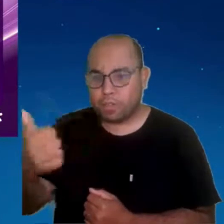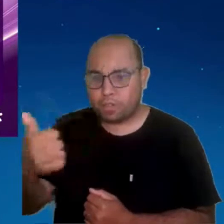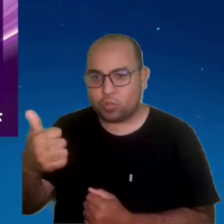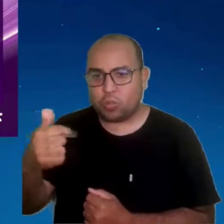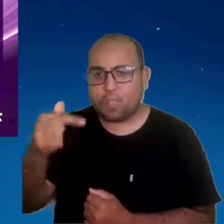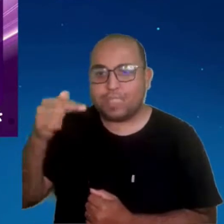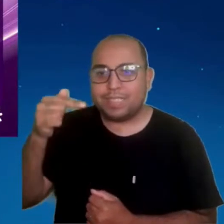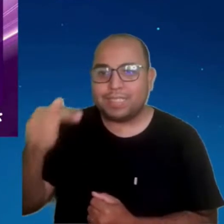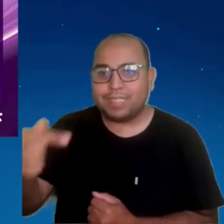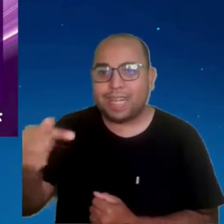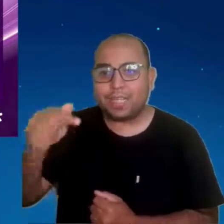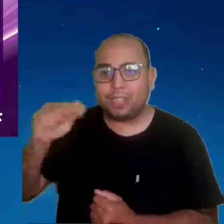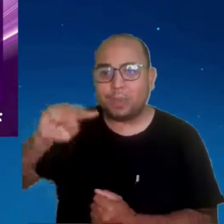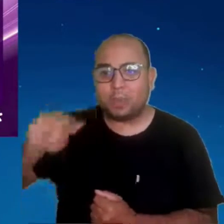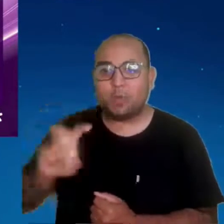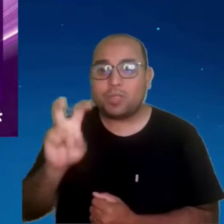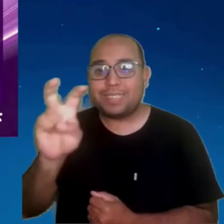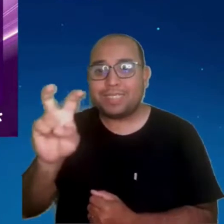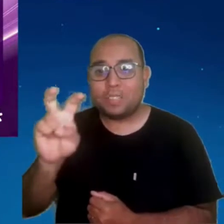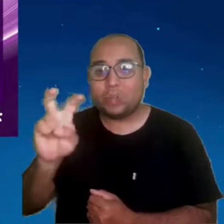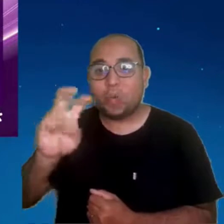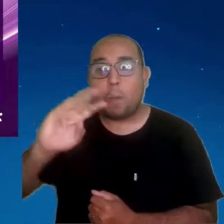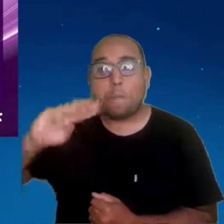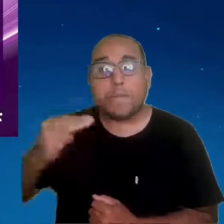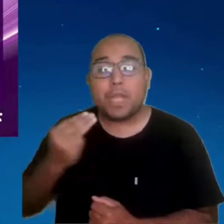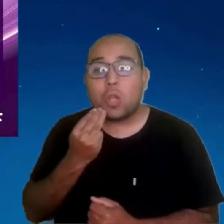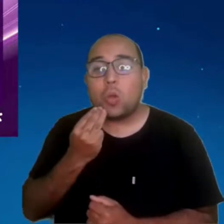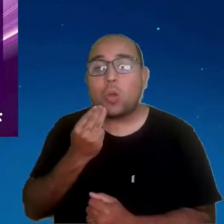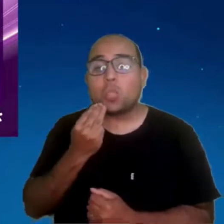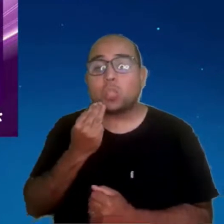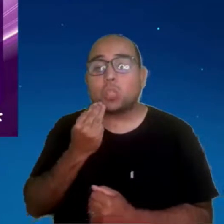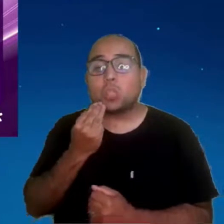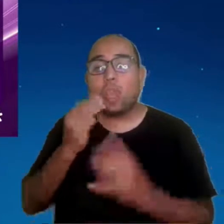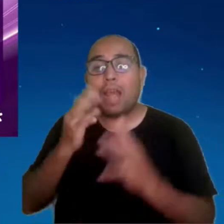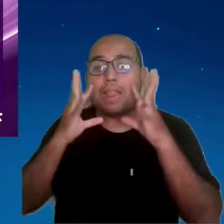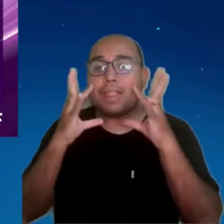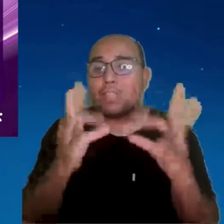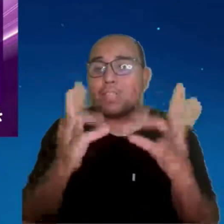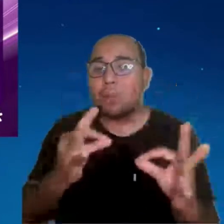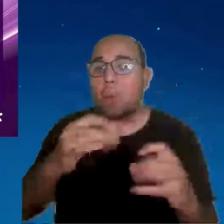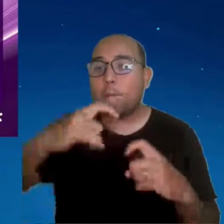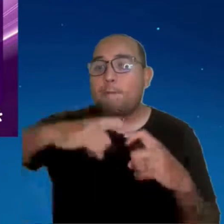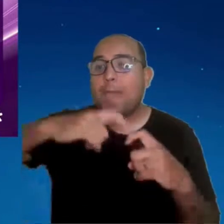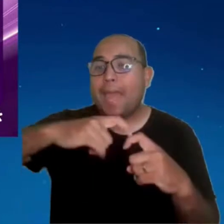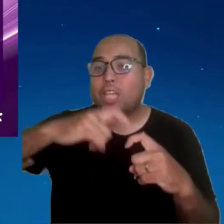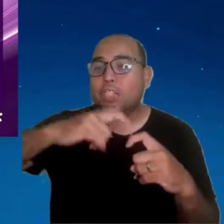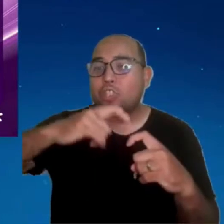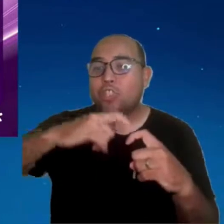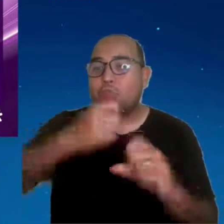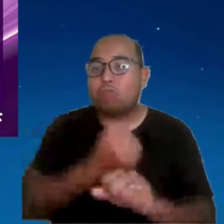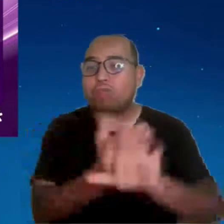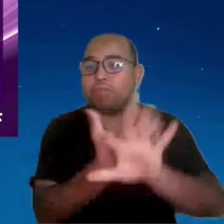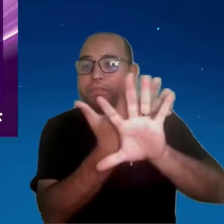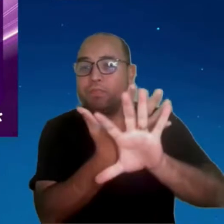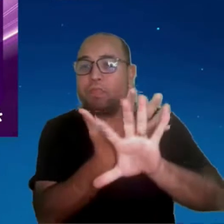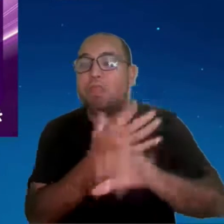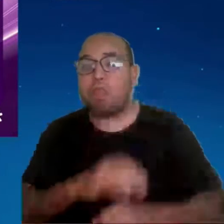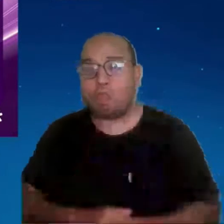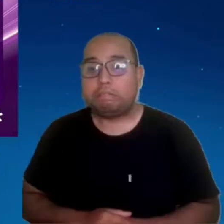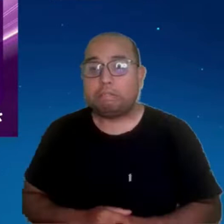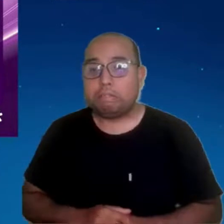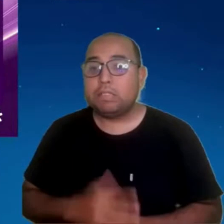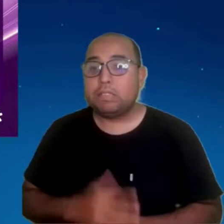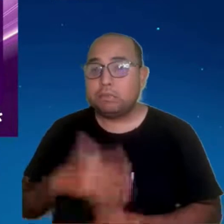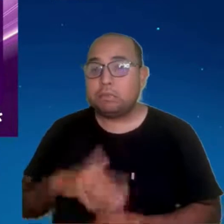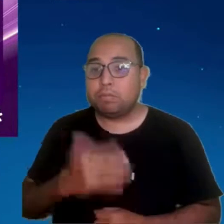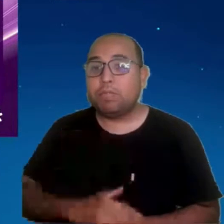atendimentos médicos virtuais. 7,5 milhões de atendimentos virtuais. Isso desonera também toda a parte de